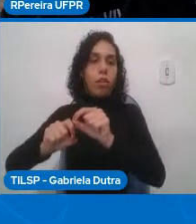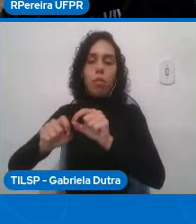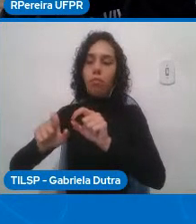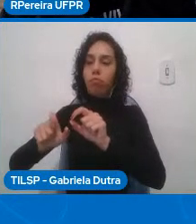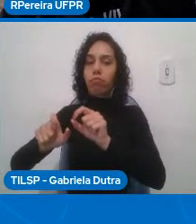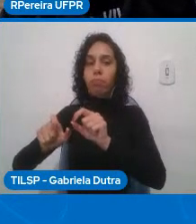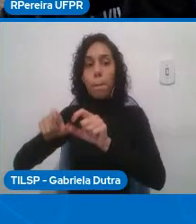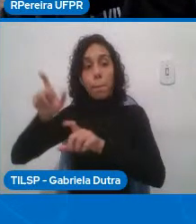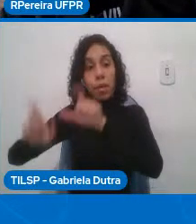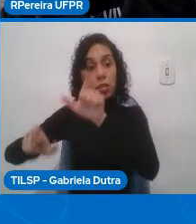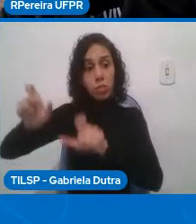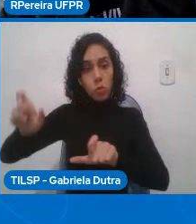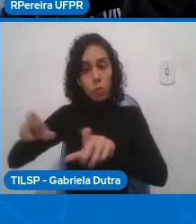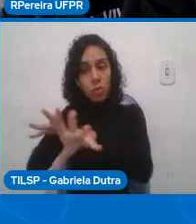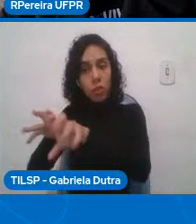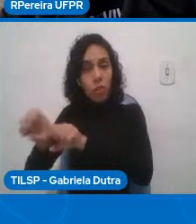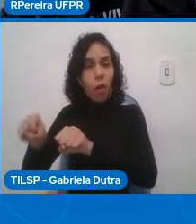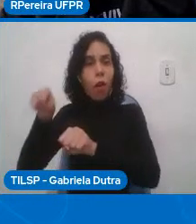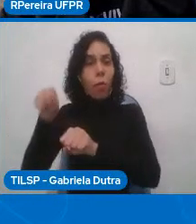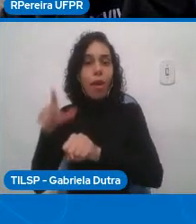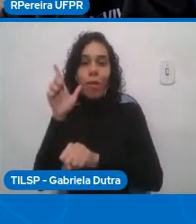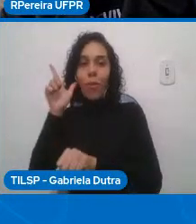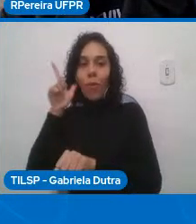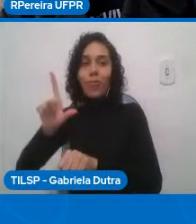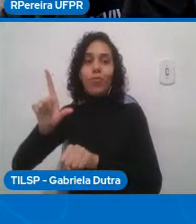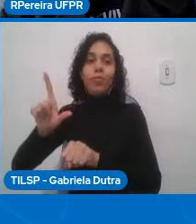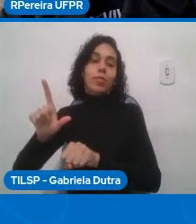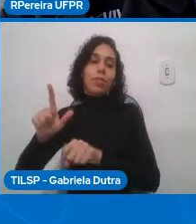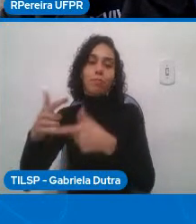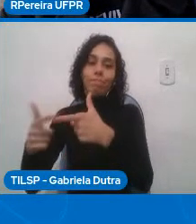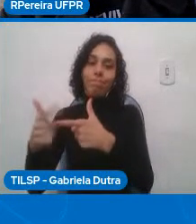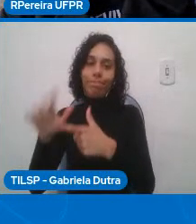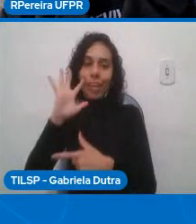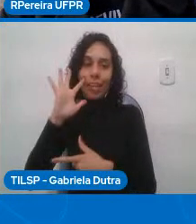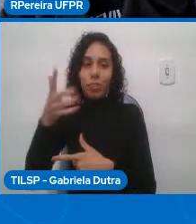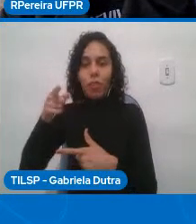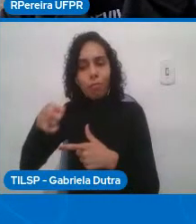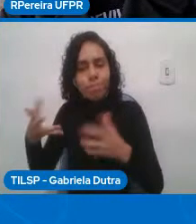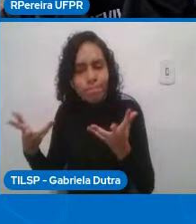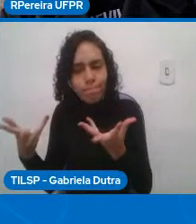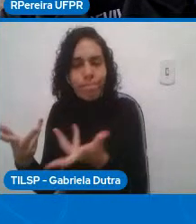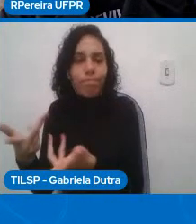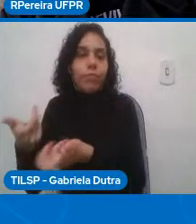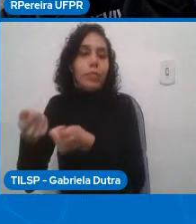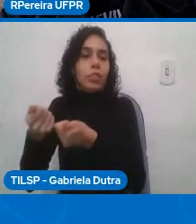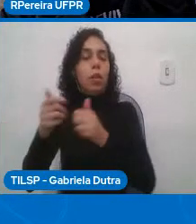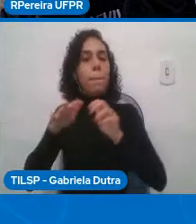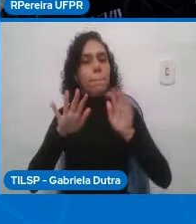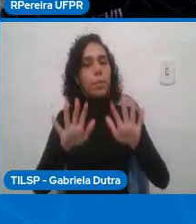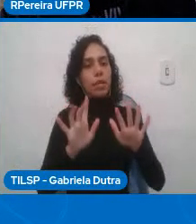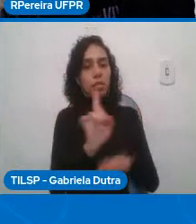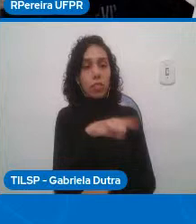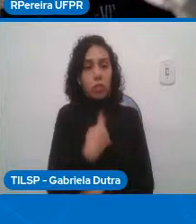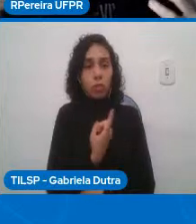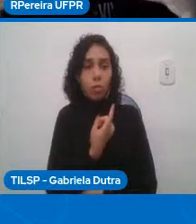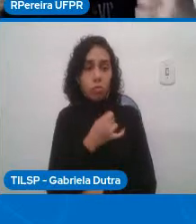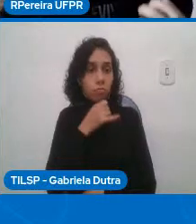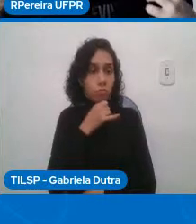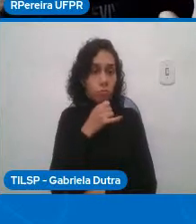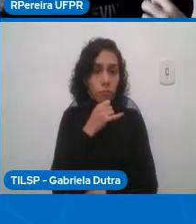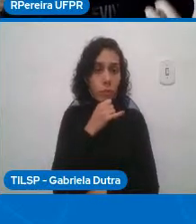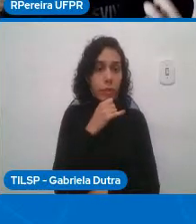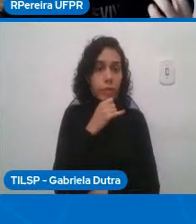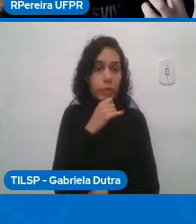problemas mas nós oferecemos pouco para entender ou para formar pessoas que sejam capazes de